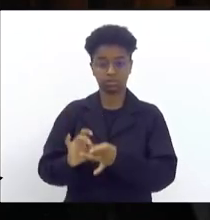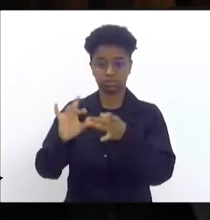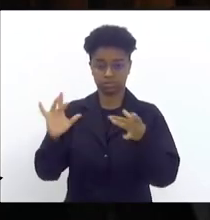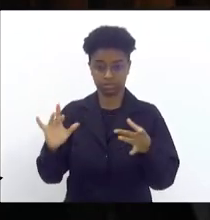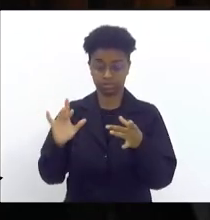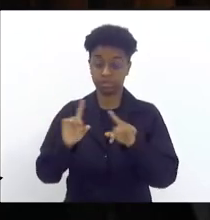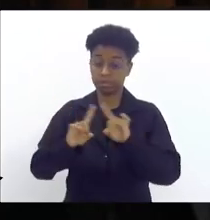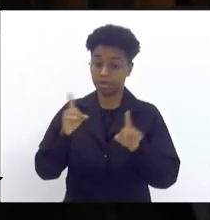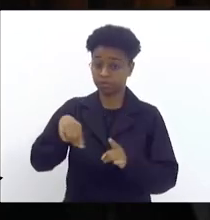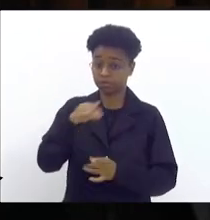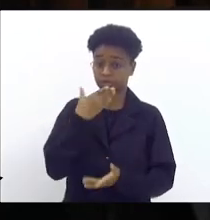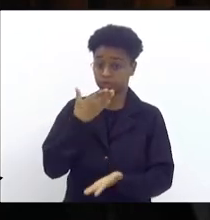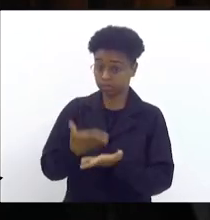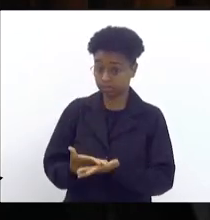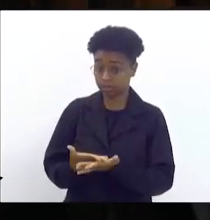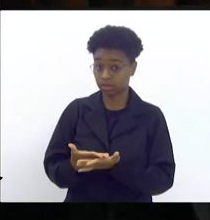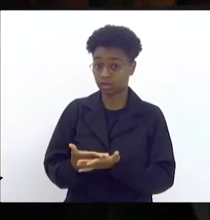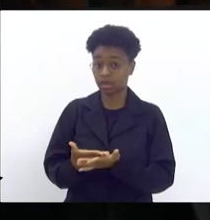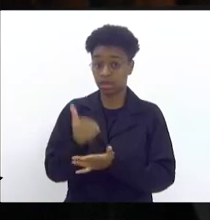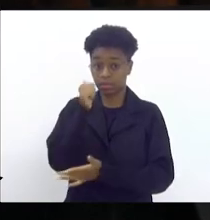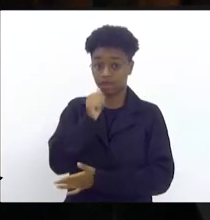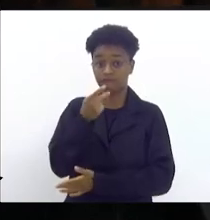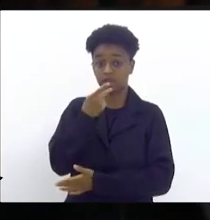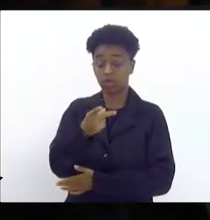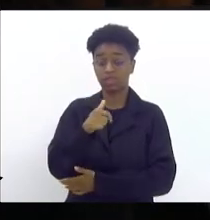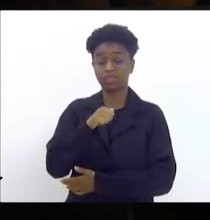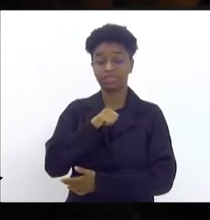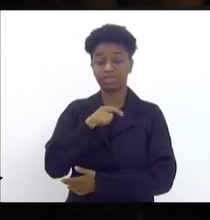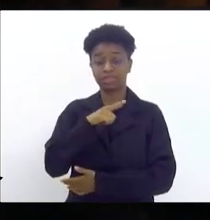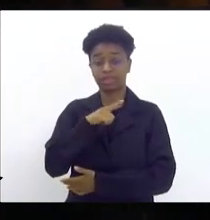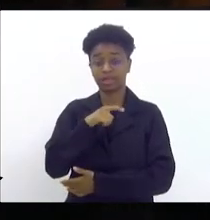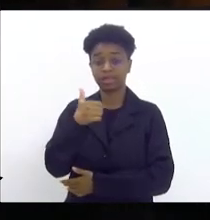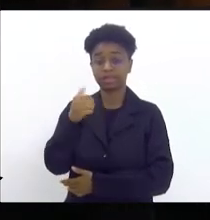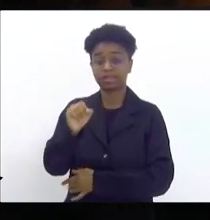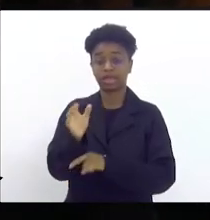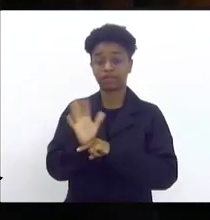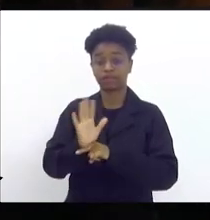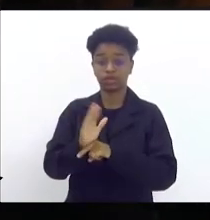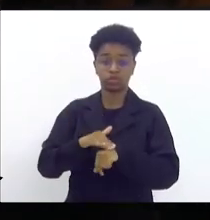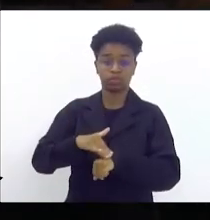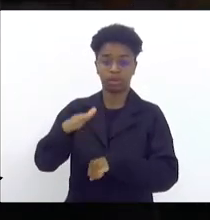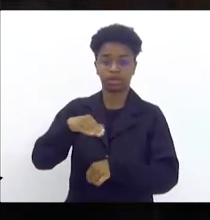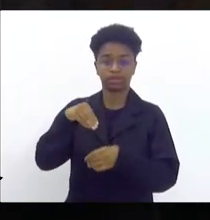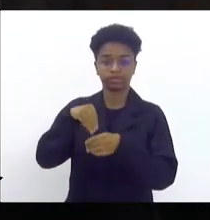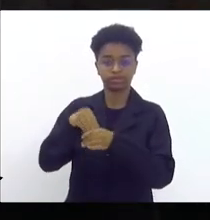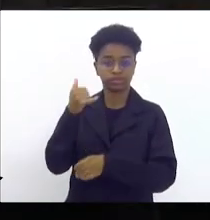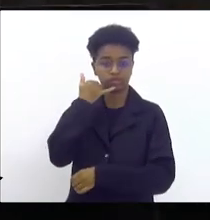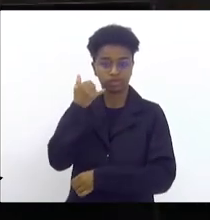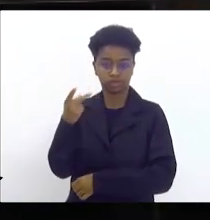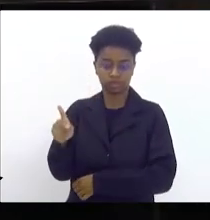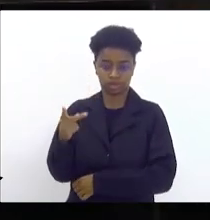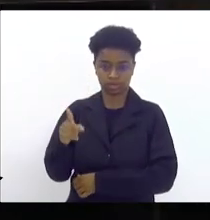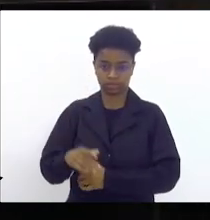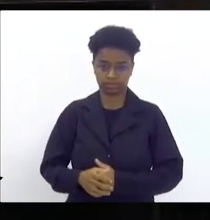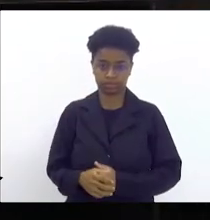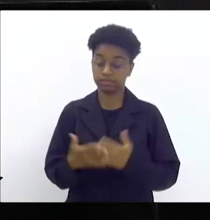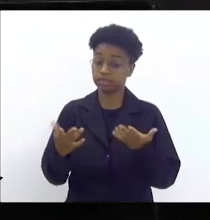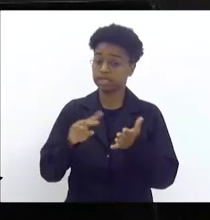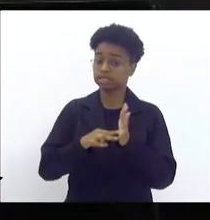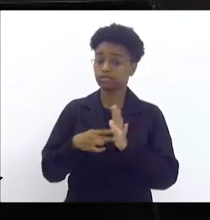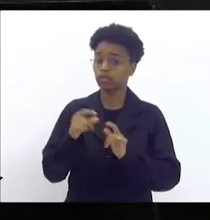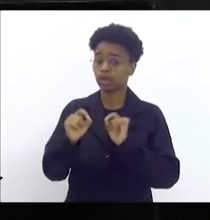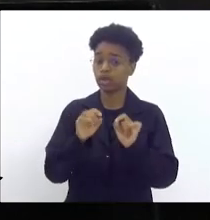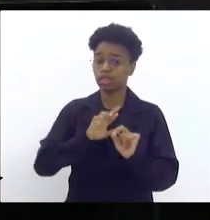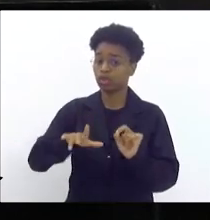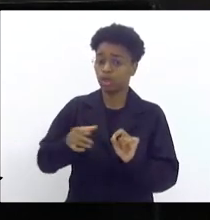pasmem, as vítimas falaram que tinham mais de dez vídeos assim no celular do cara. Ou seja, não é